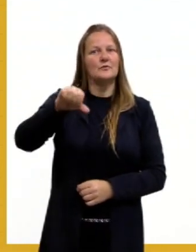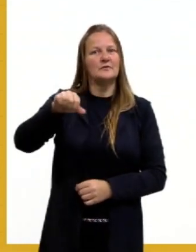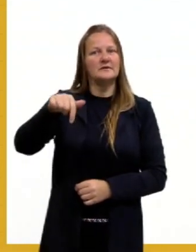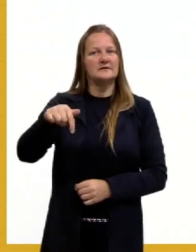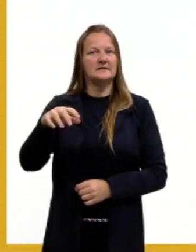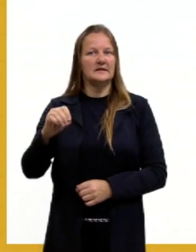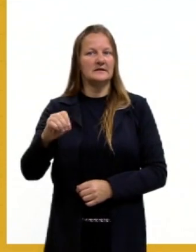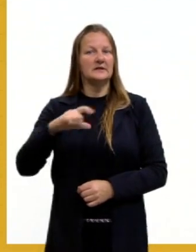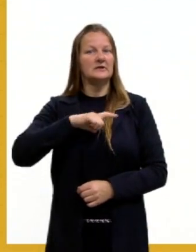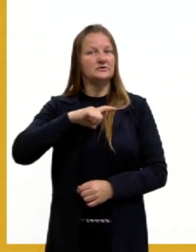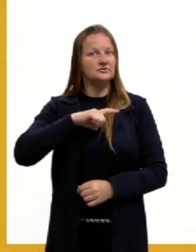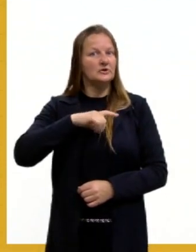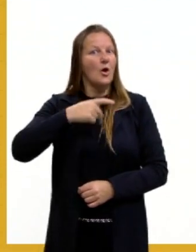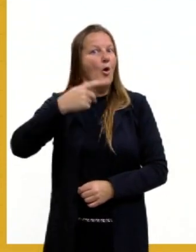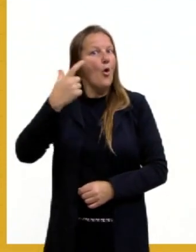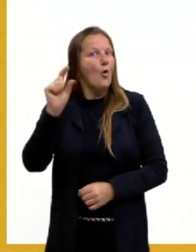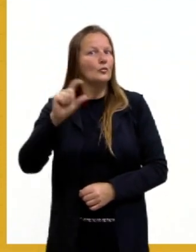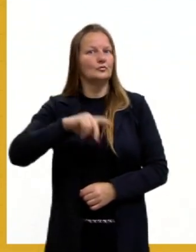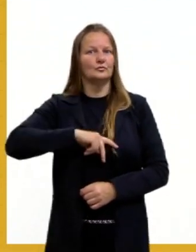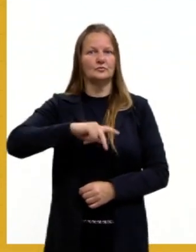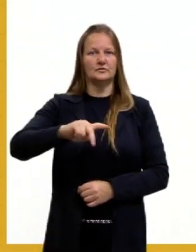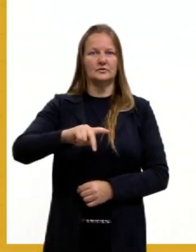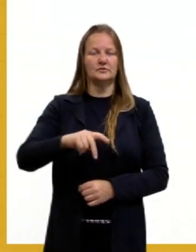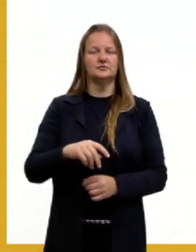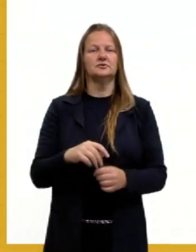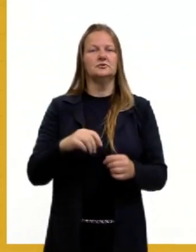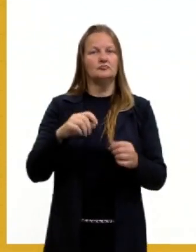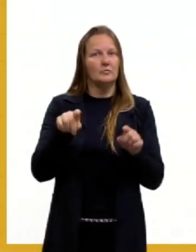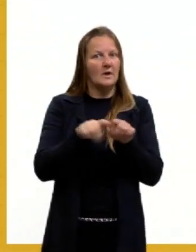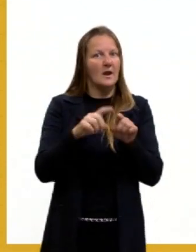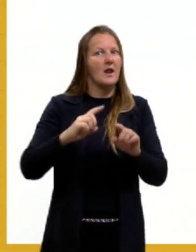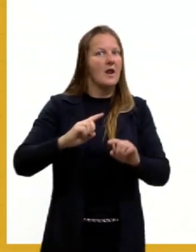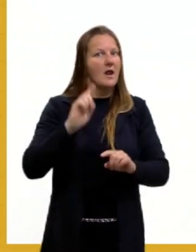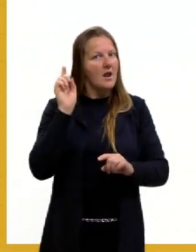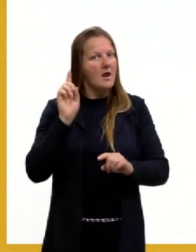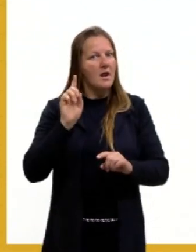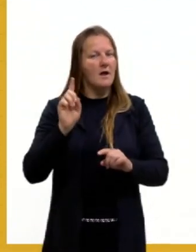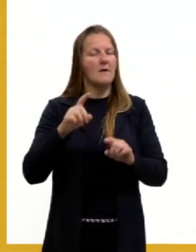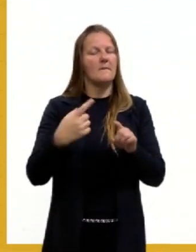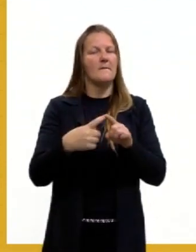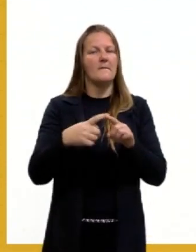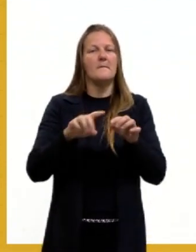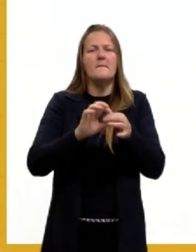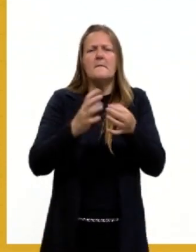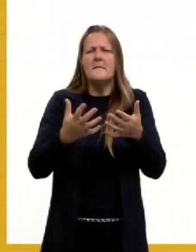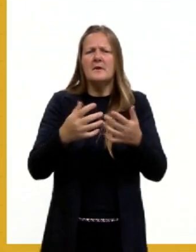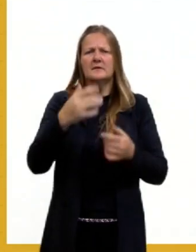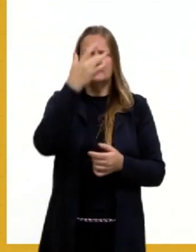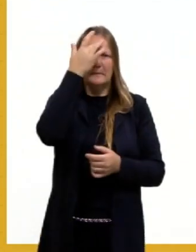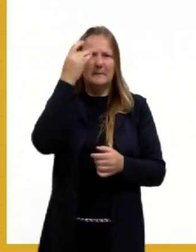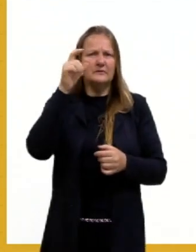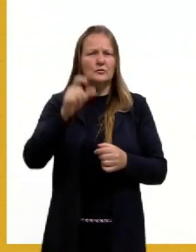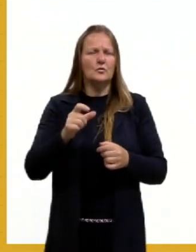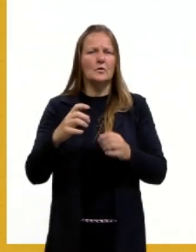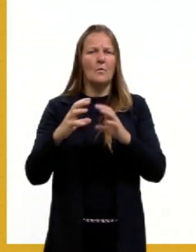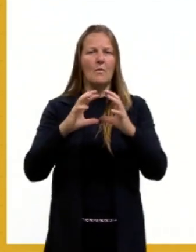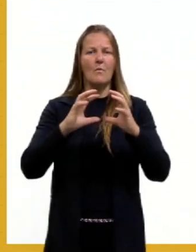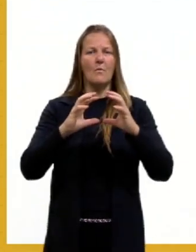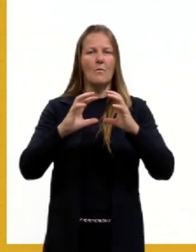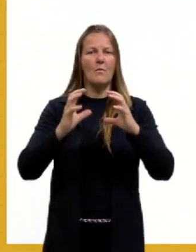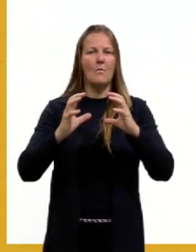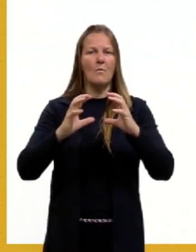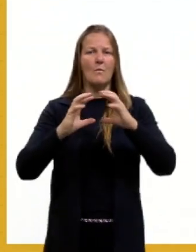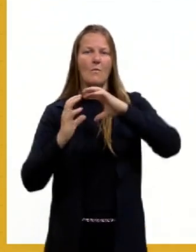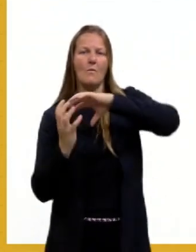presidente, né, no Irã, ele era muito ligado às questões do Ocidente, né,